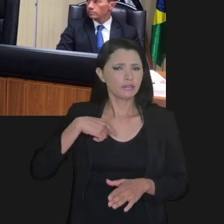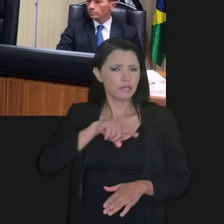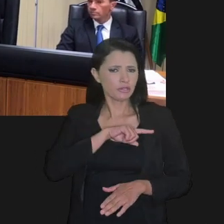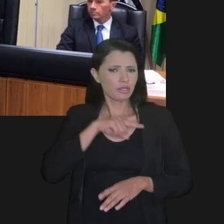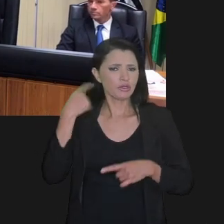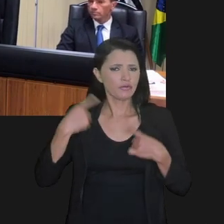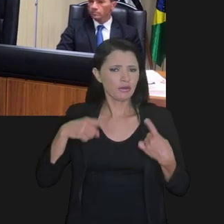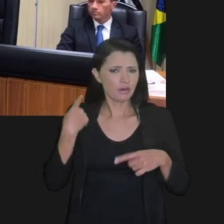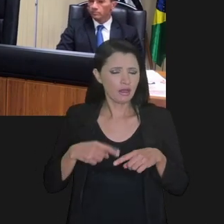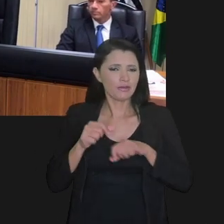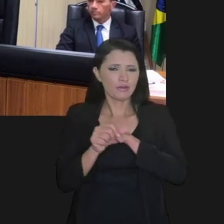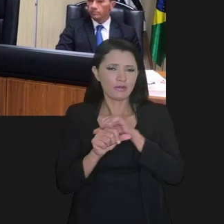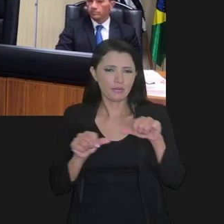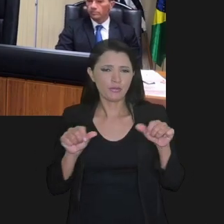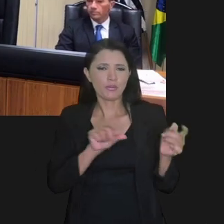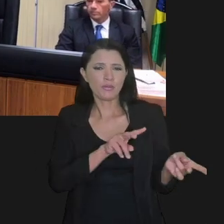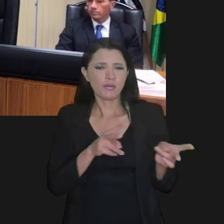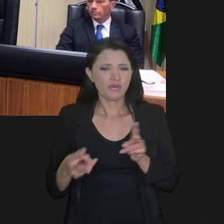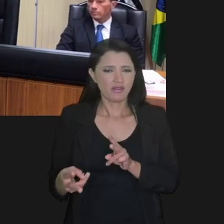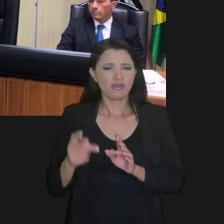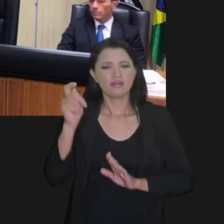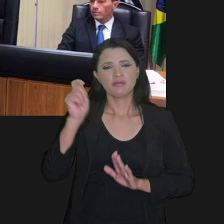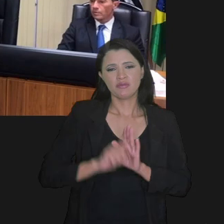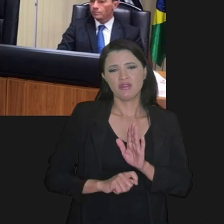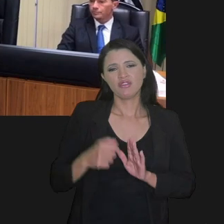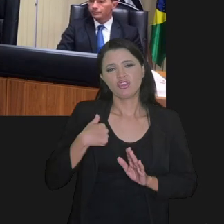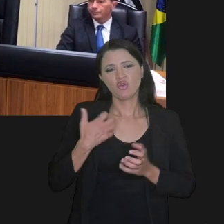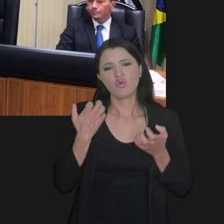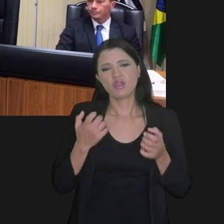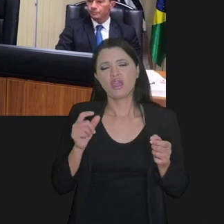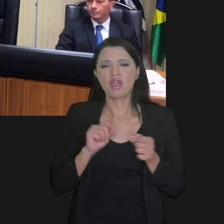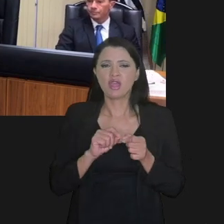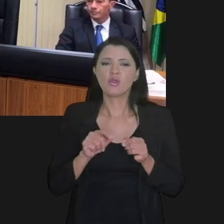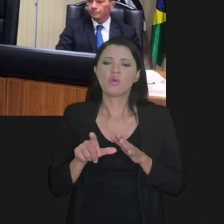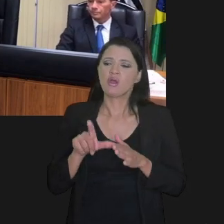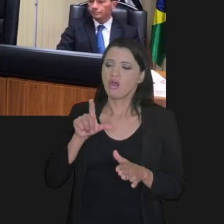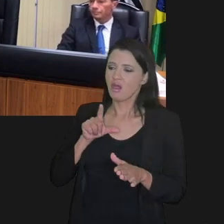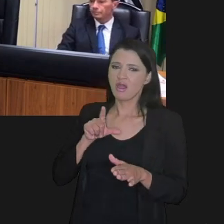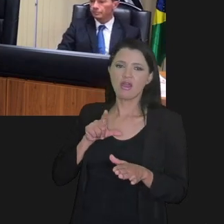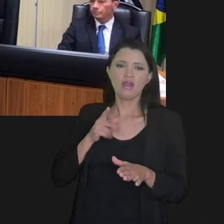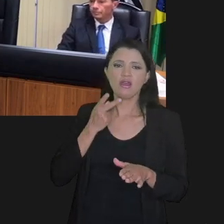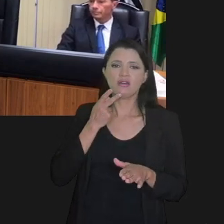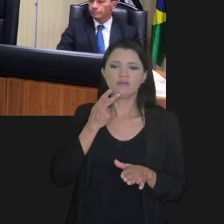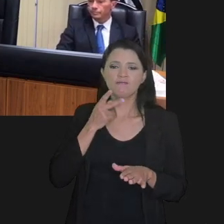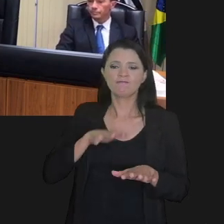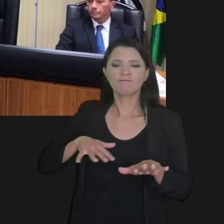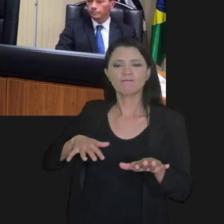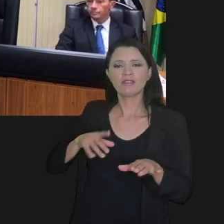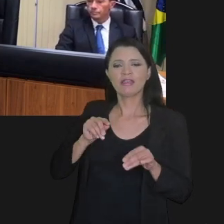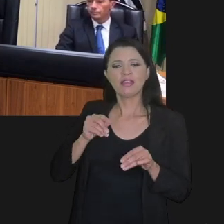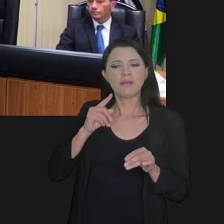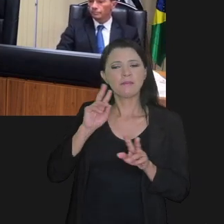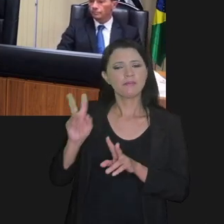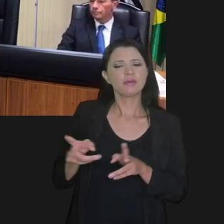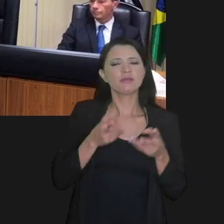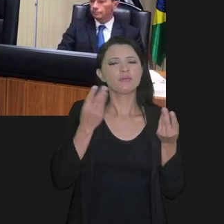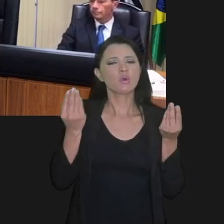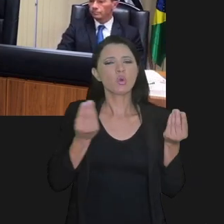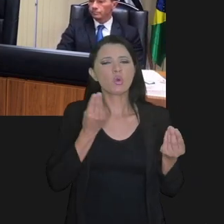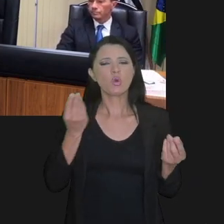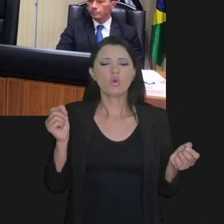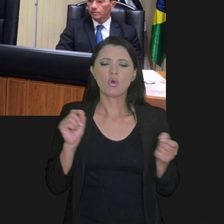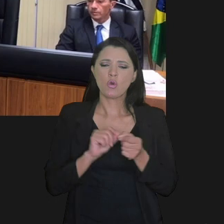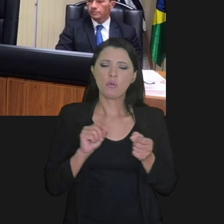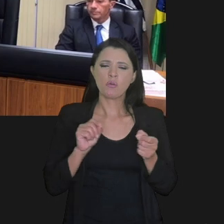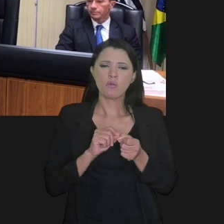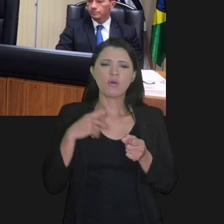antes da gente tratar da transação tributária, gostaria de fazer dar um passo atrás com os senhores para que